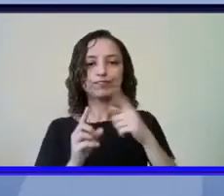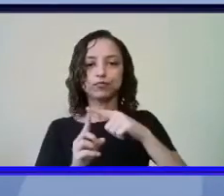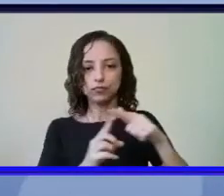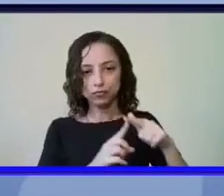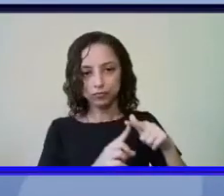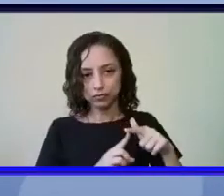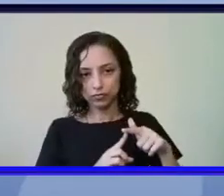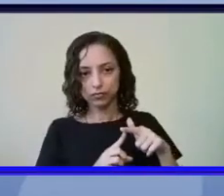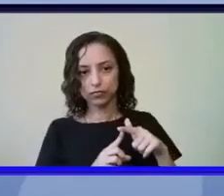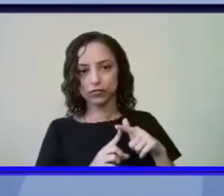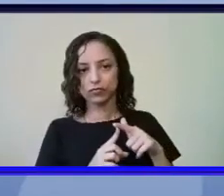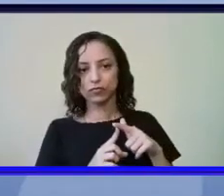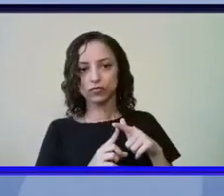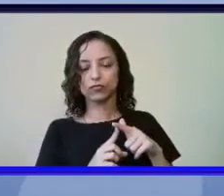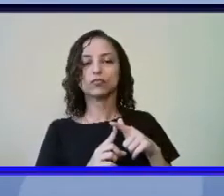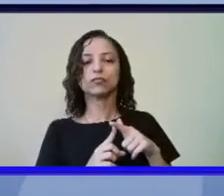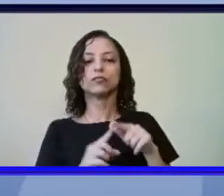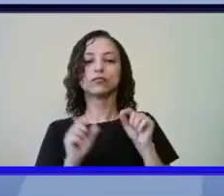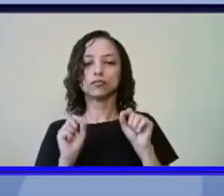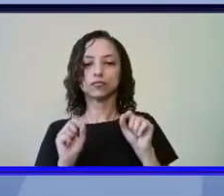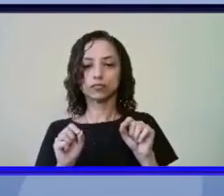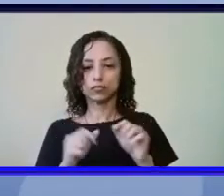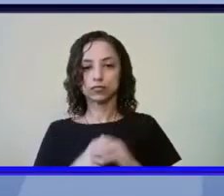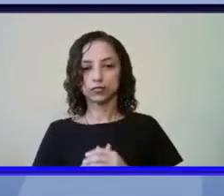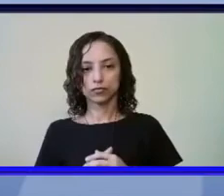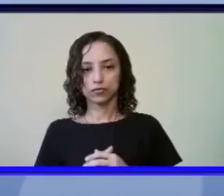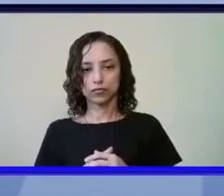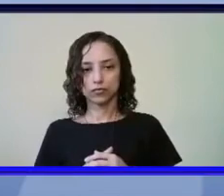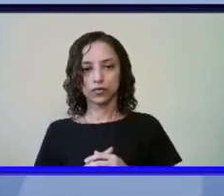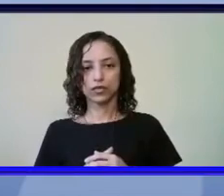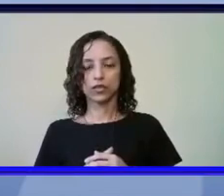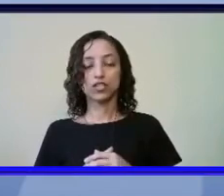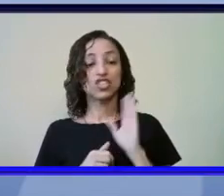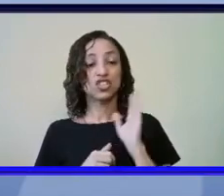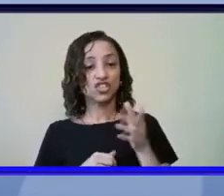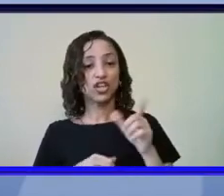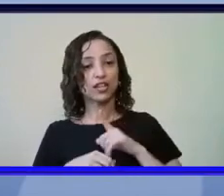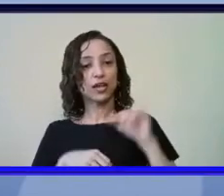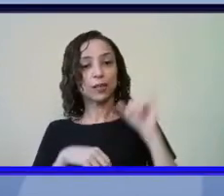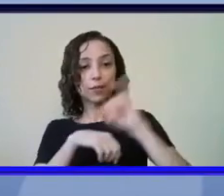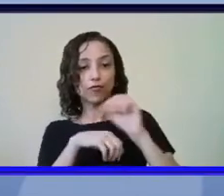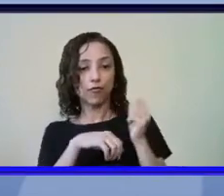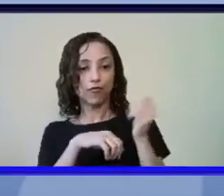e dos espécimes depositados no exterior